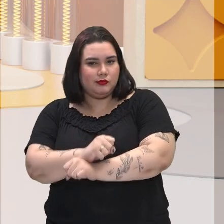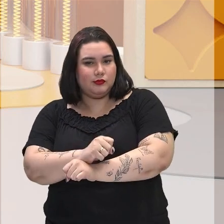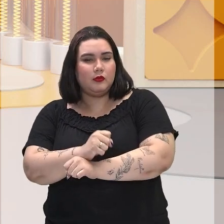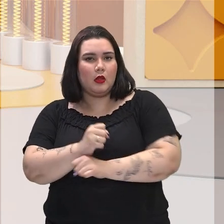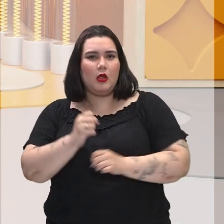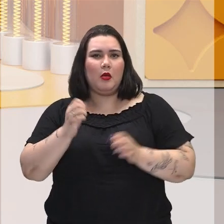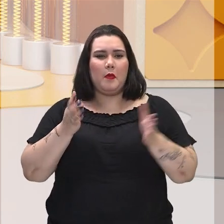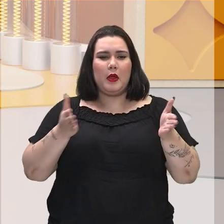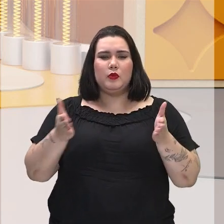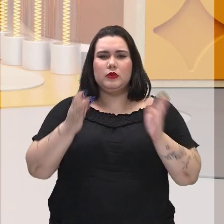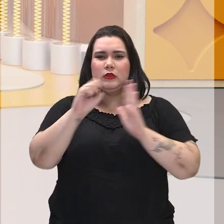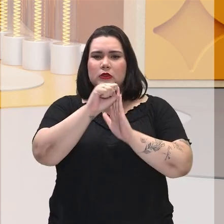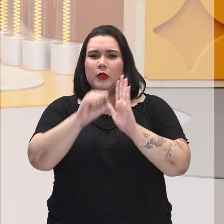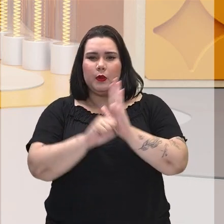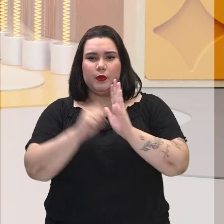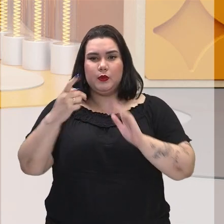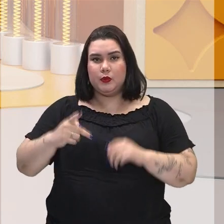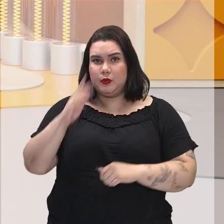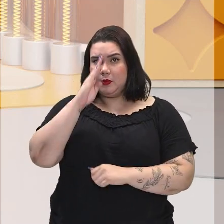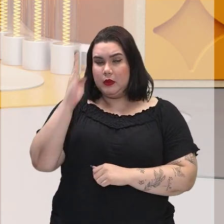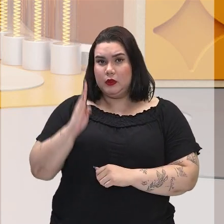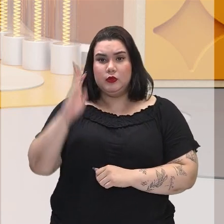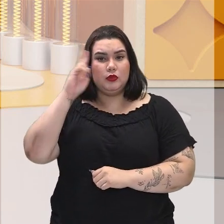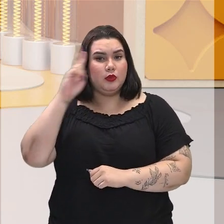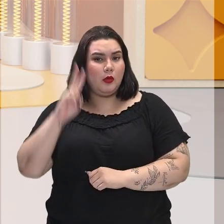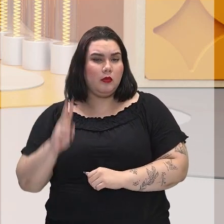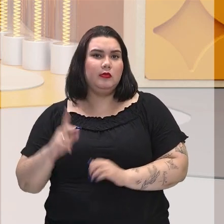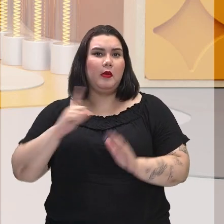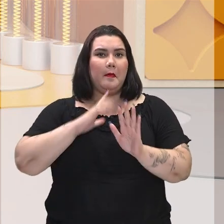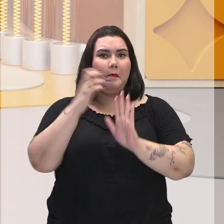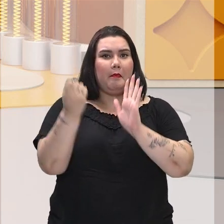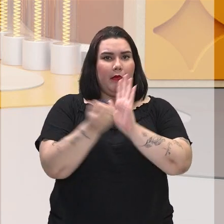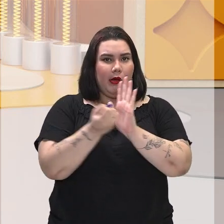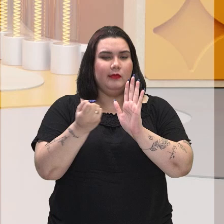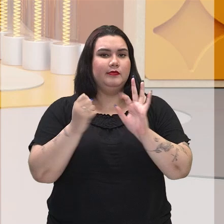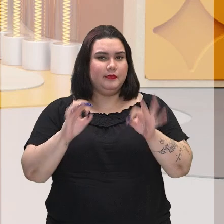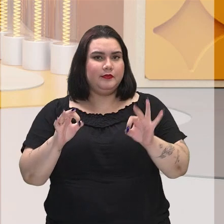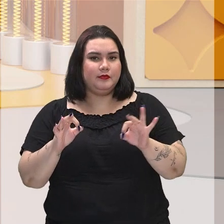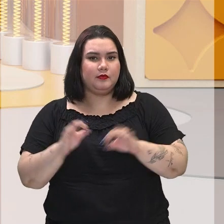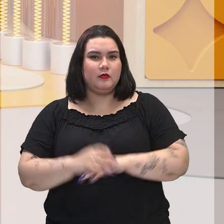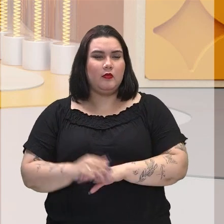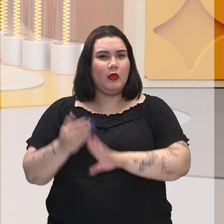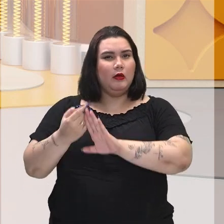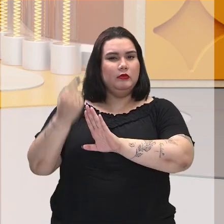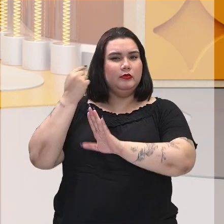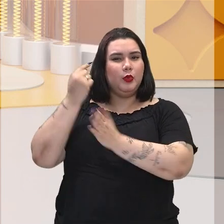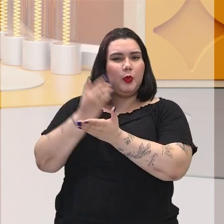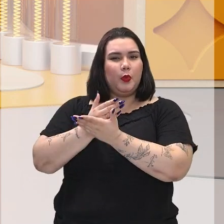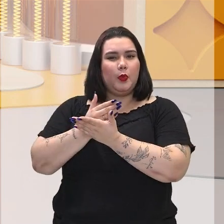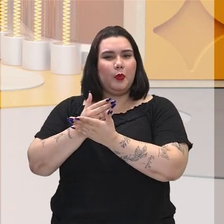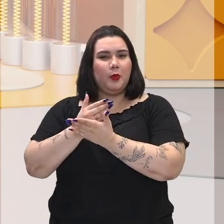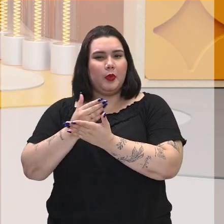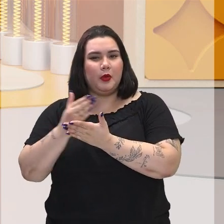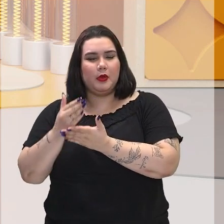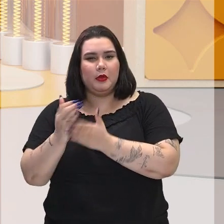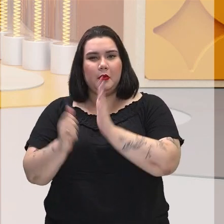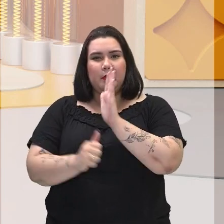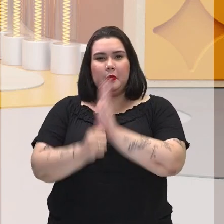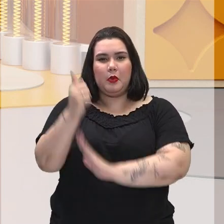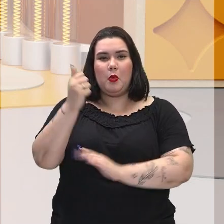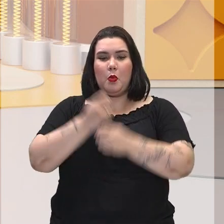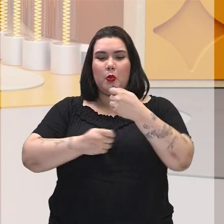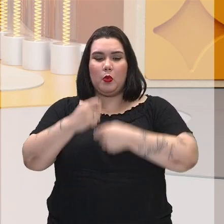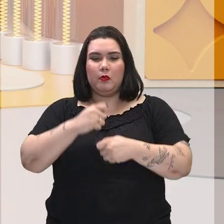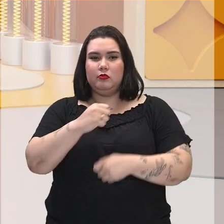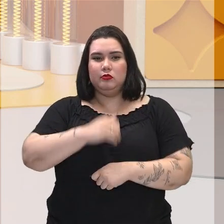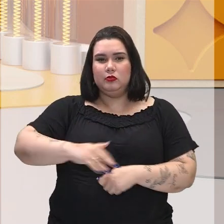séculos, na verdade, na história do Brasil são marcados por escravidão. Desde o início da primeira atividade econômica, onde a